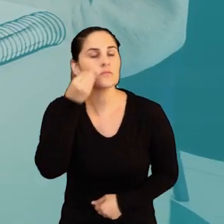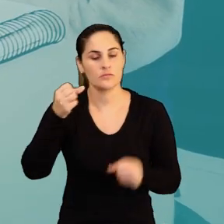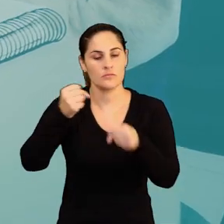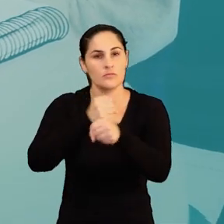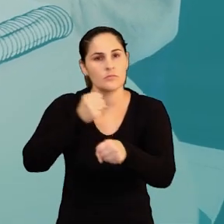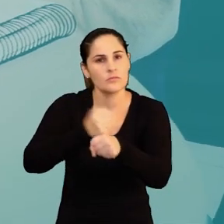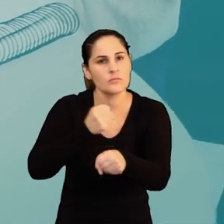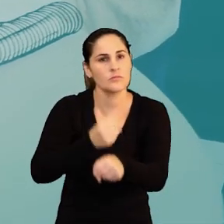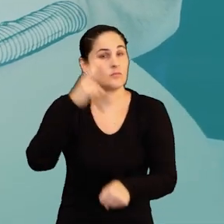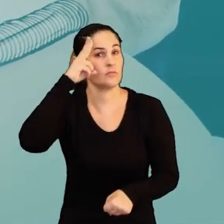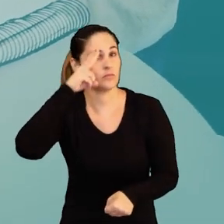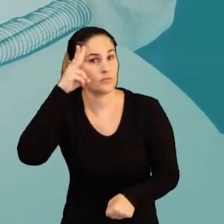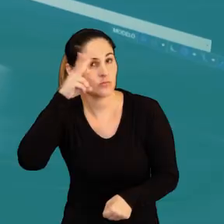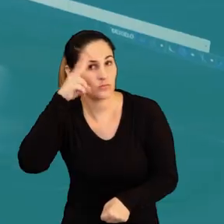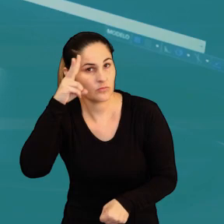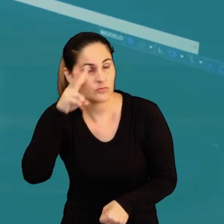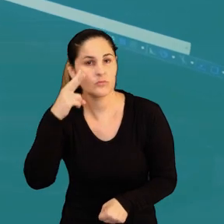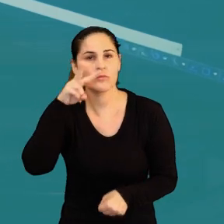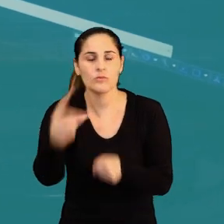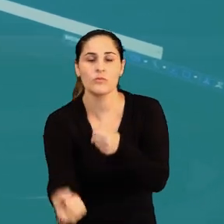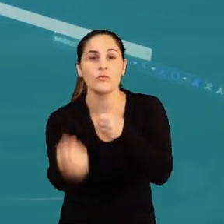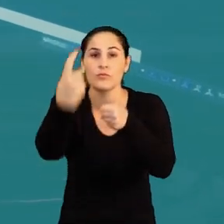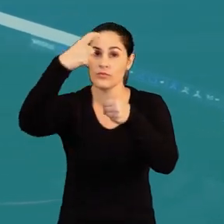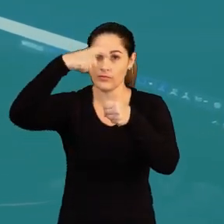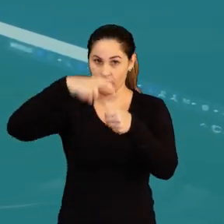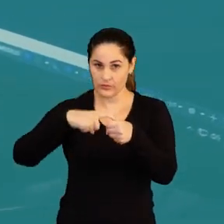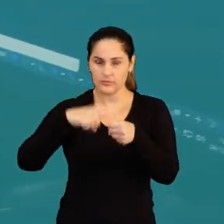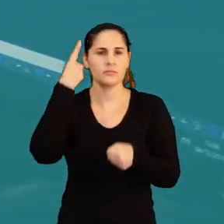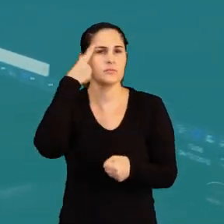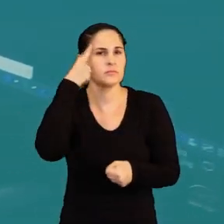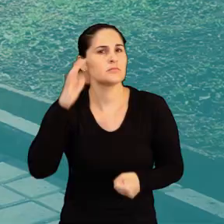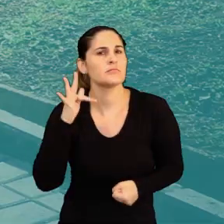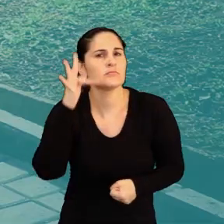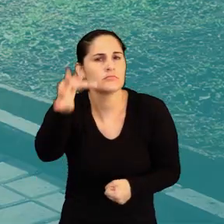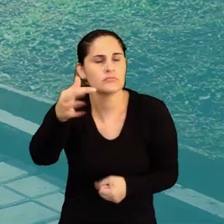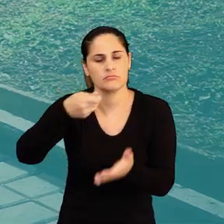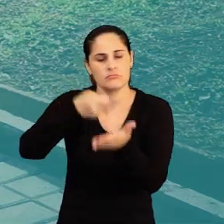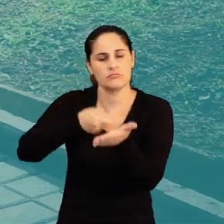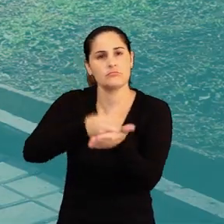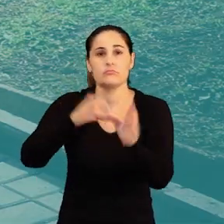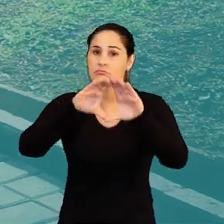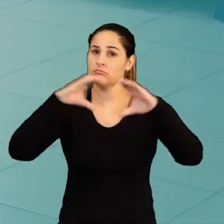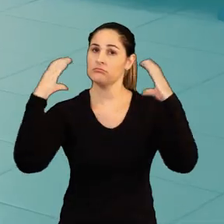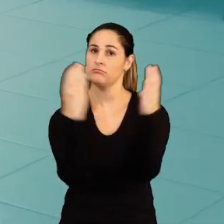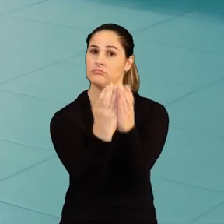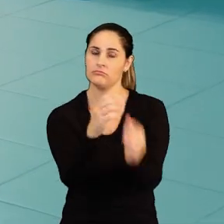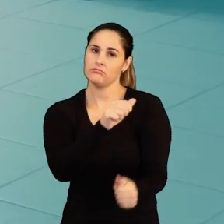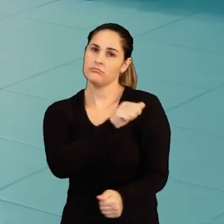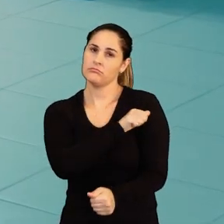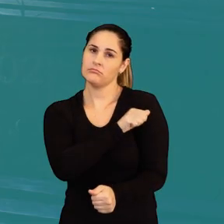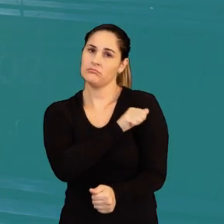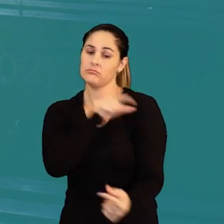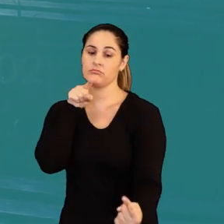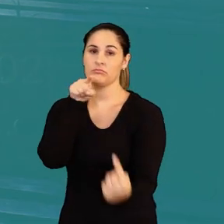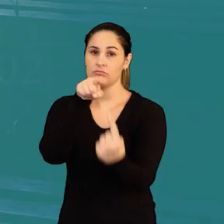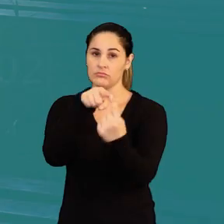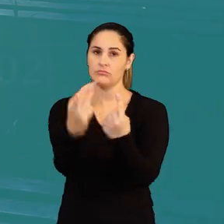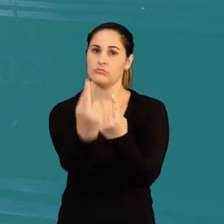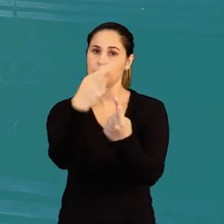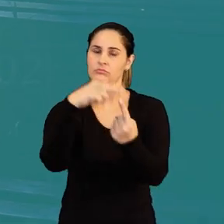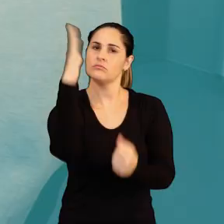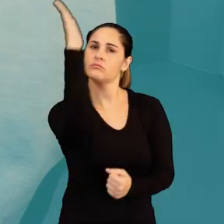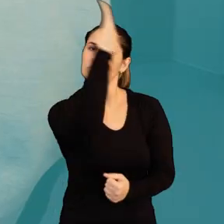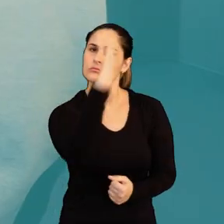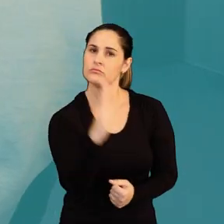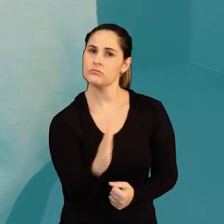experiência acumulada em anos de história, o olhar voltado para os desafios futuros, a dedicação de sua comunidade acadêmica e o objetivo